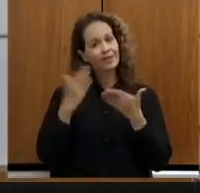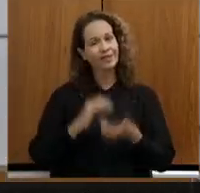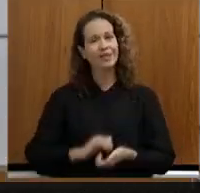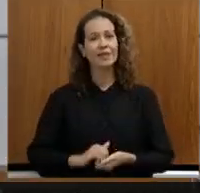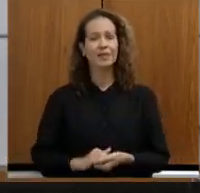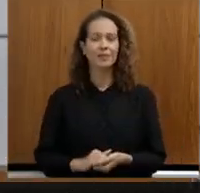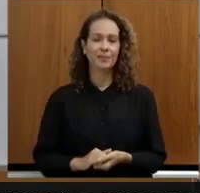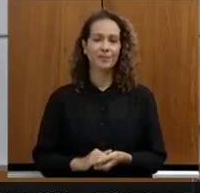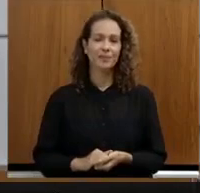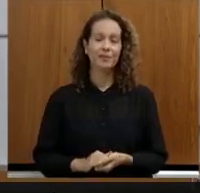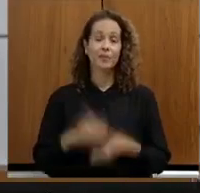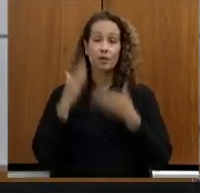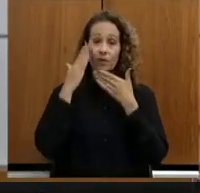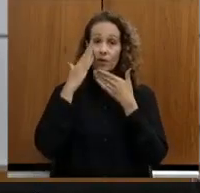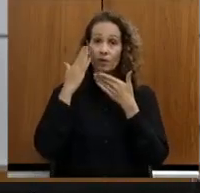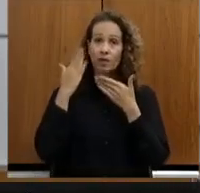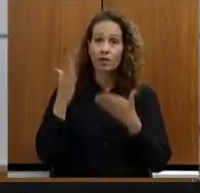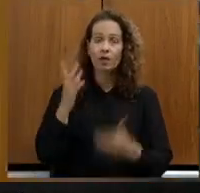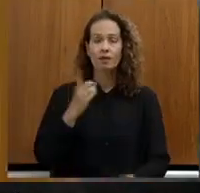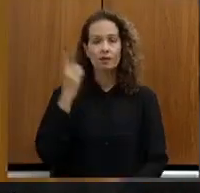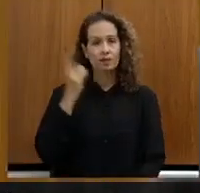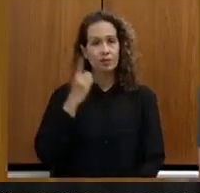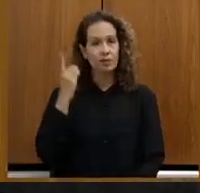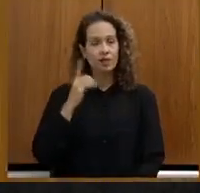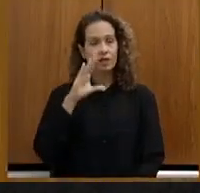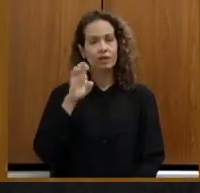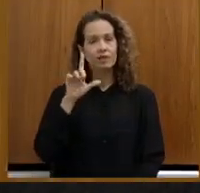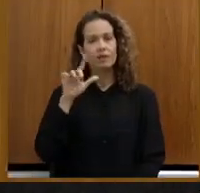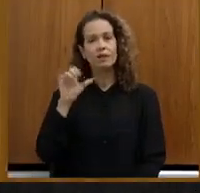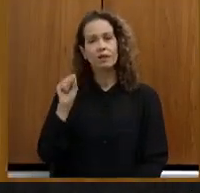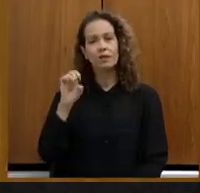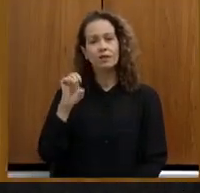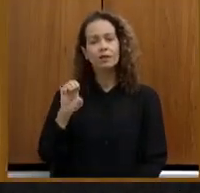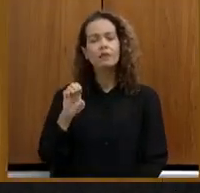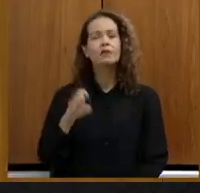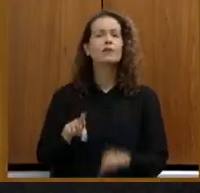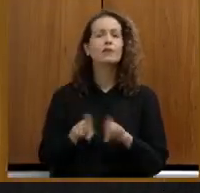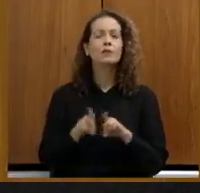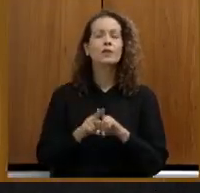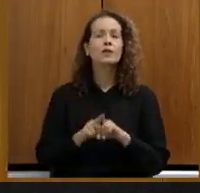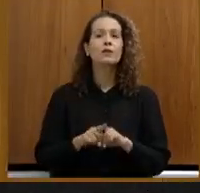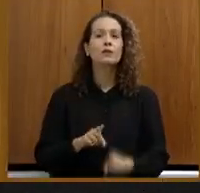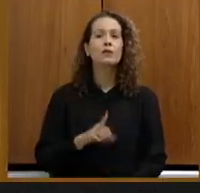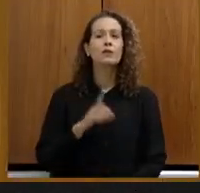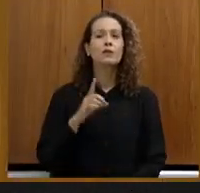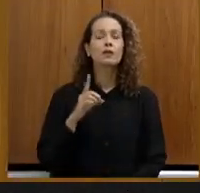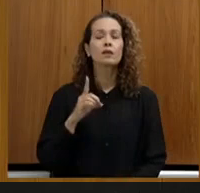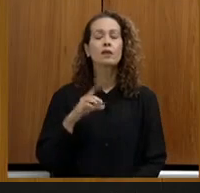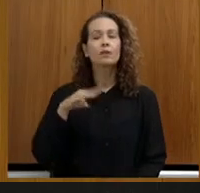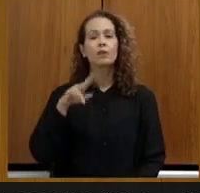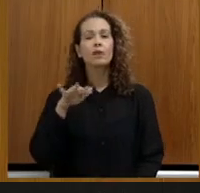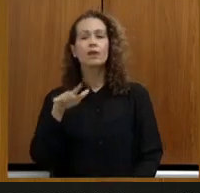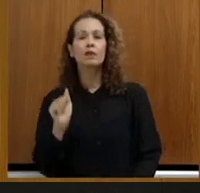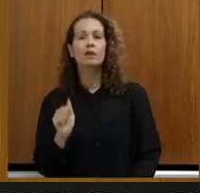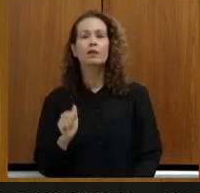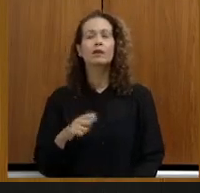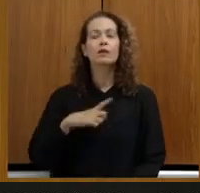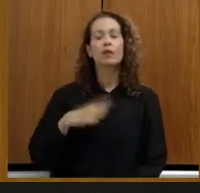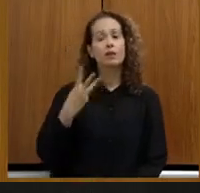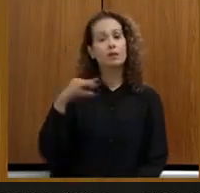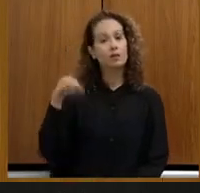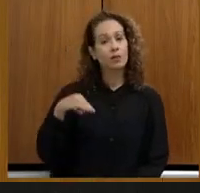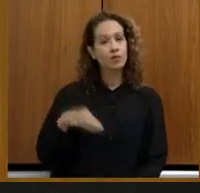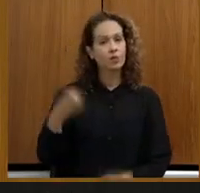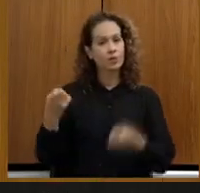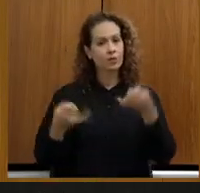Muito obrigado, deputada Celise Laviola. A secretária Marília terá três minutos para as suas colocações.